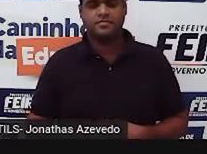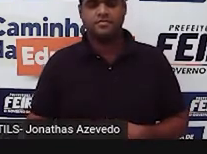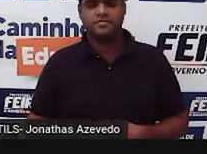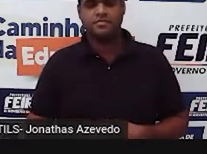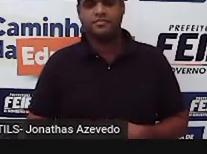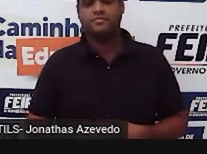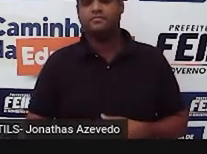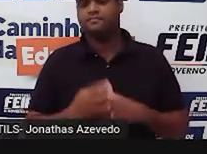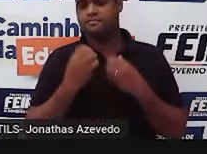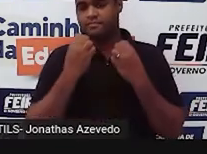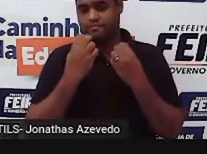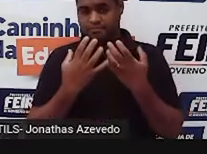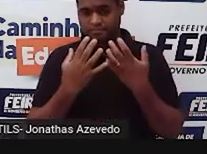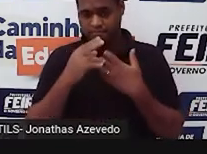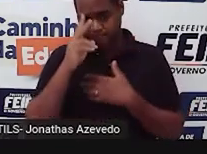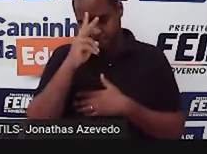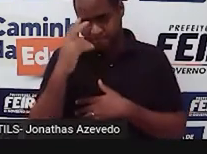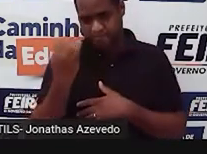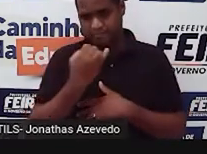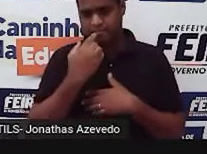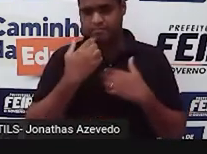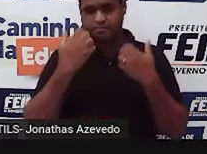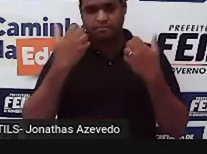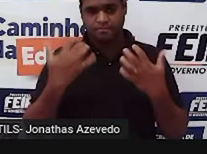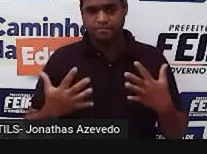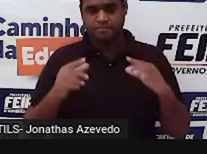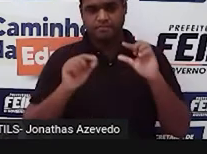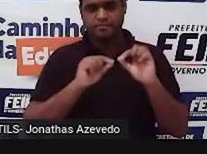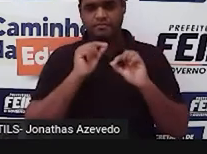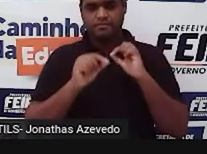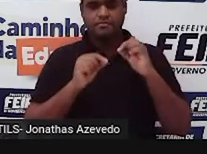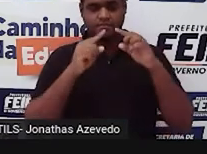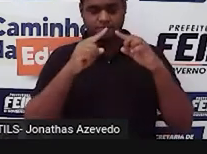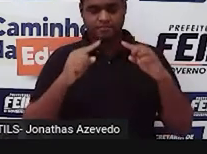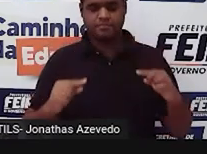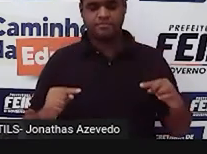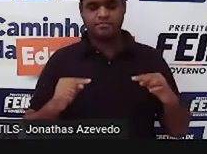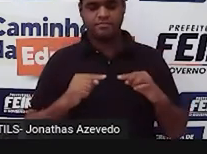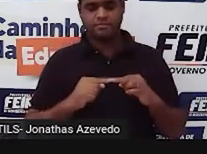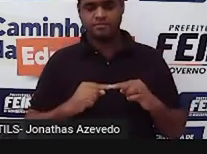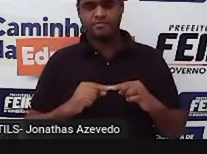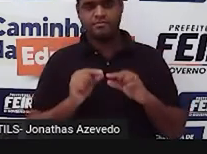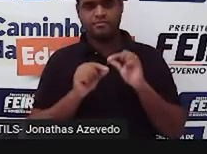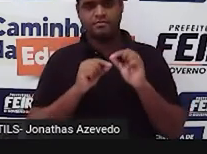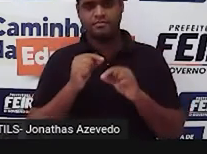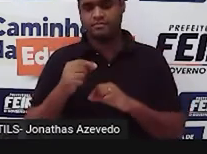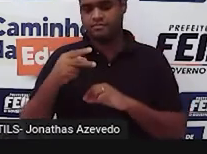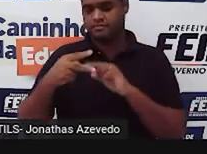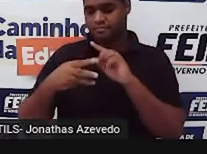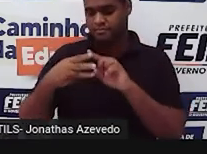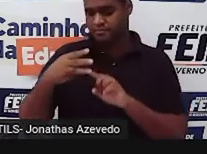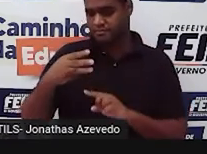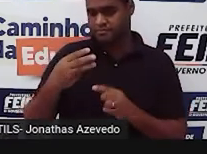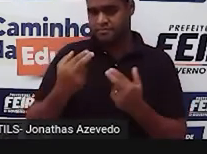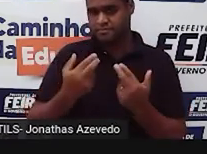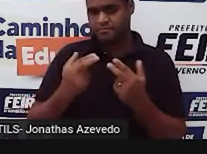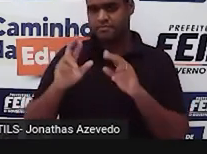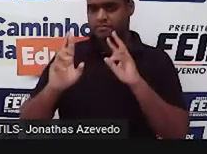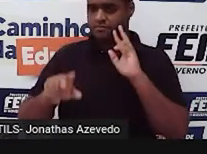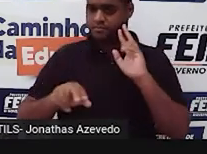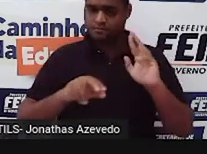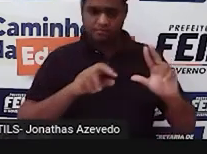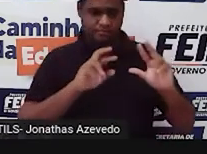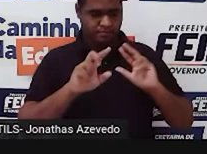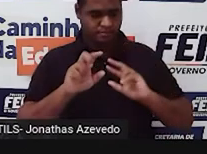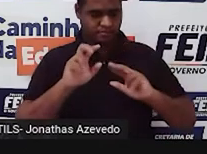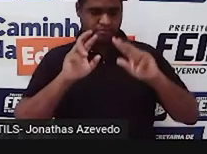Bom, lembre-se que a gente falou, né? Na resposta, fala de um triângulo com os três lados medindo coisas diferentes.